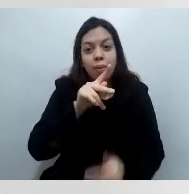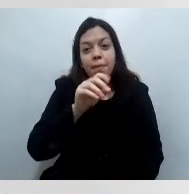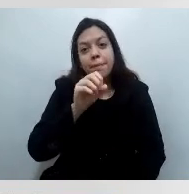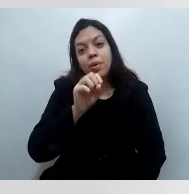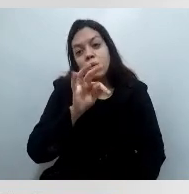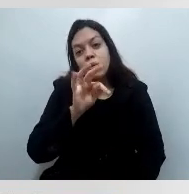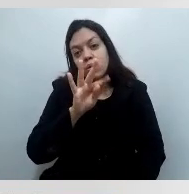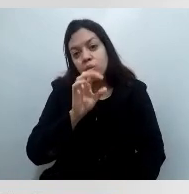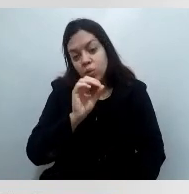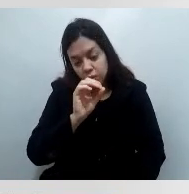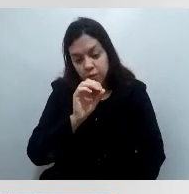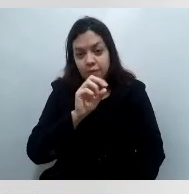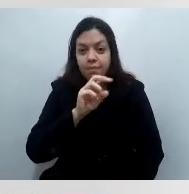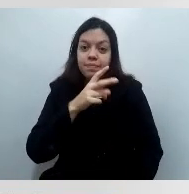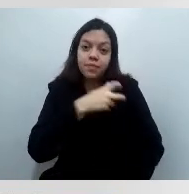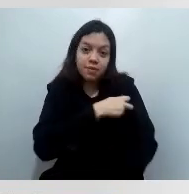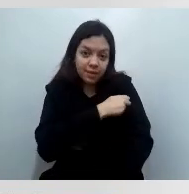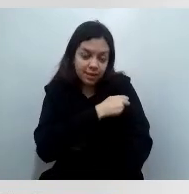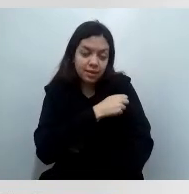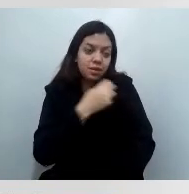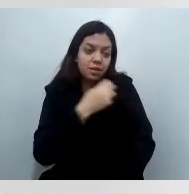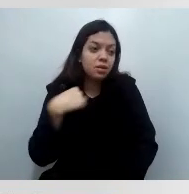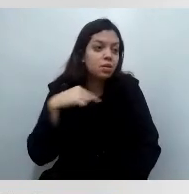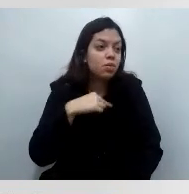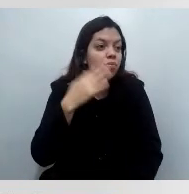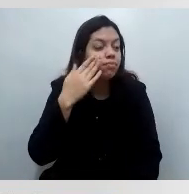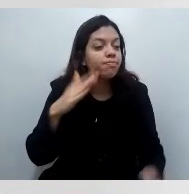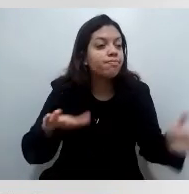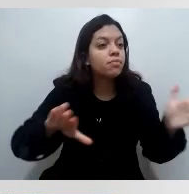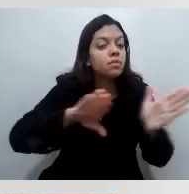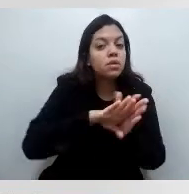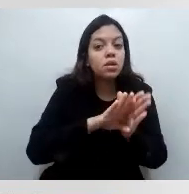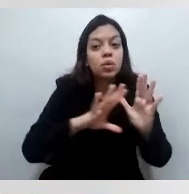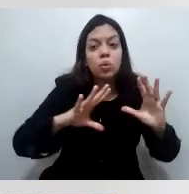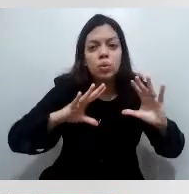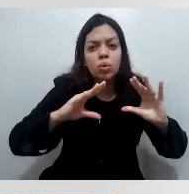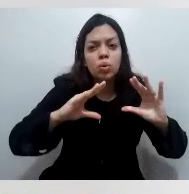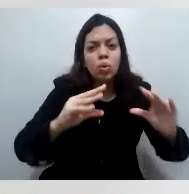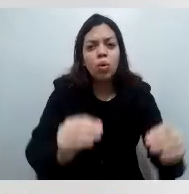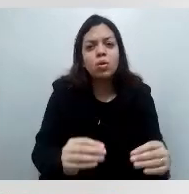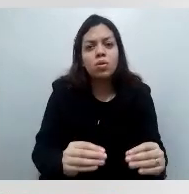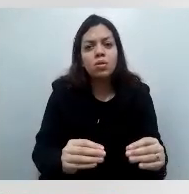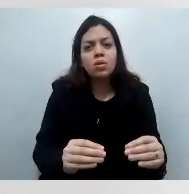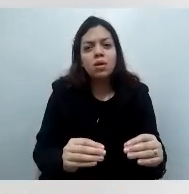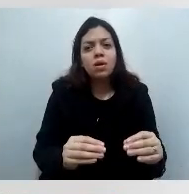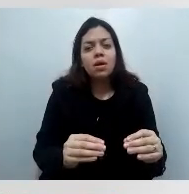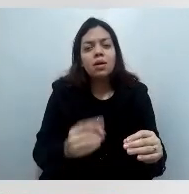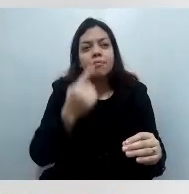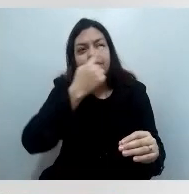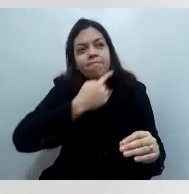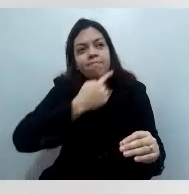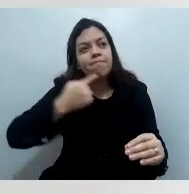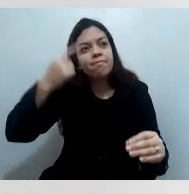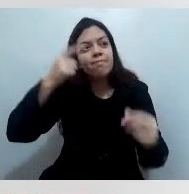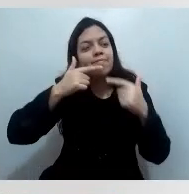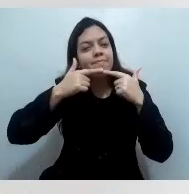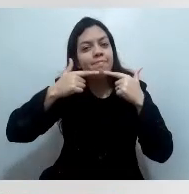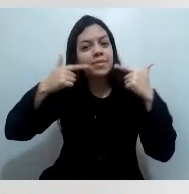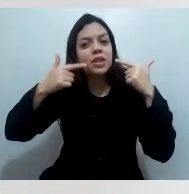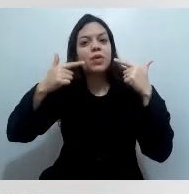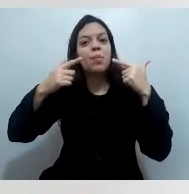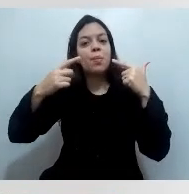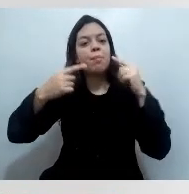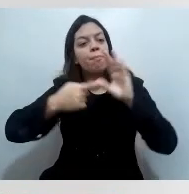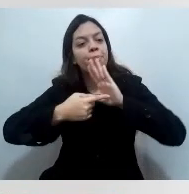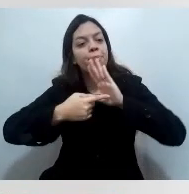está sempre na rua, vendo o está acontecendo, estão todos com aquela aparência de vigor, né, que começou agora,